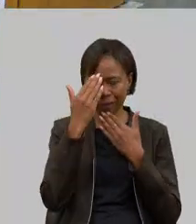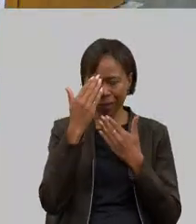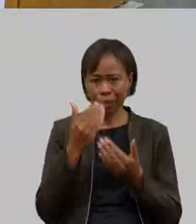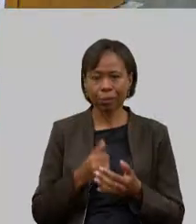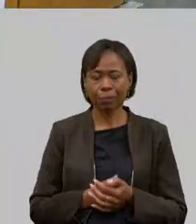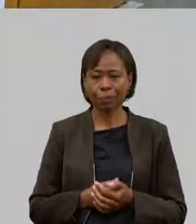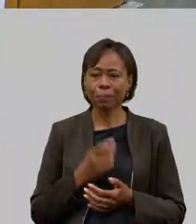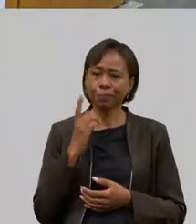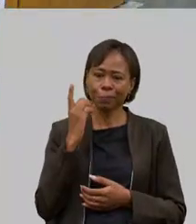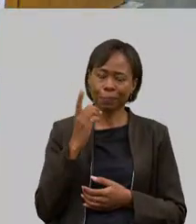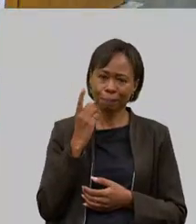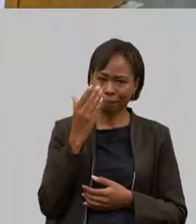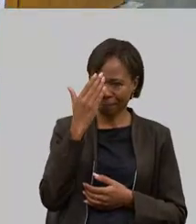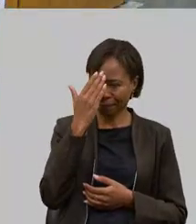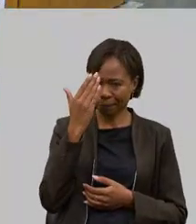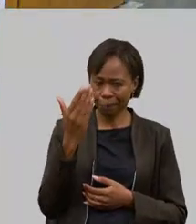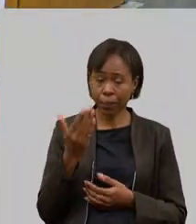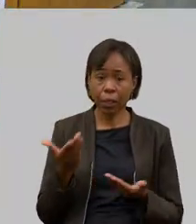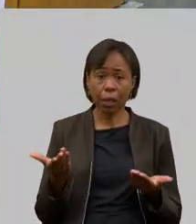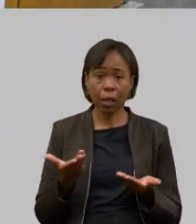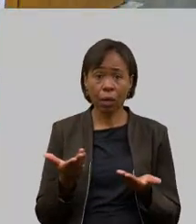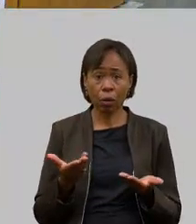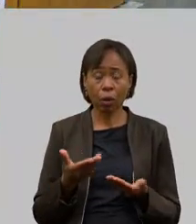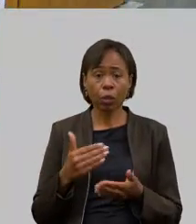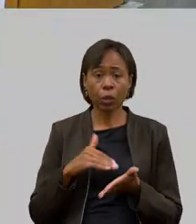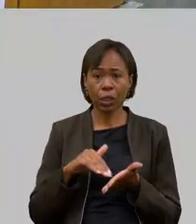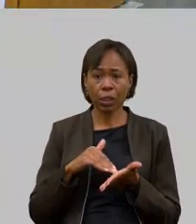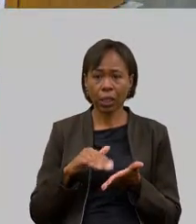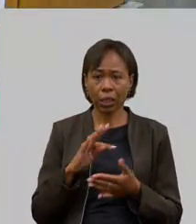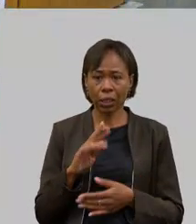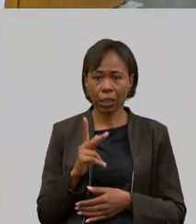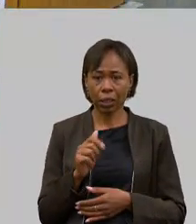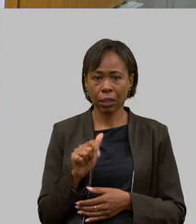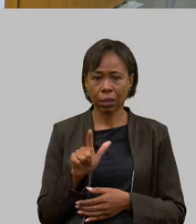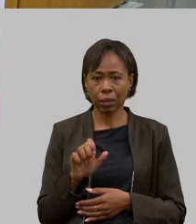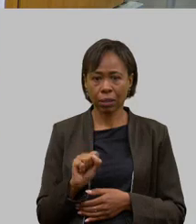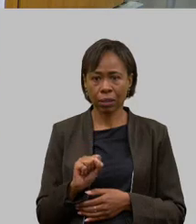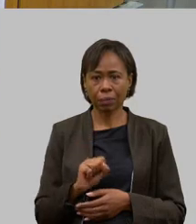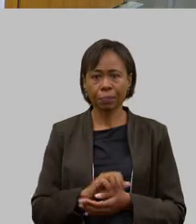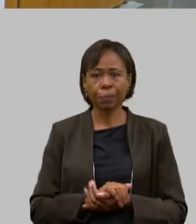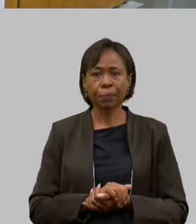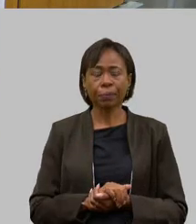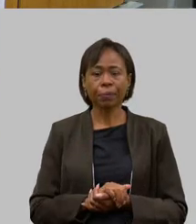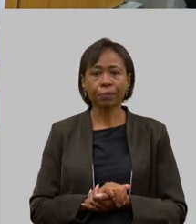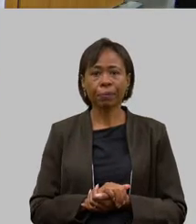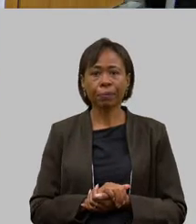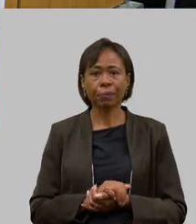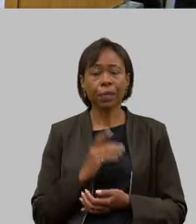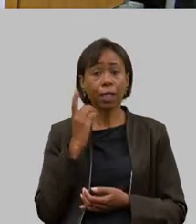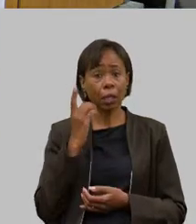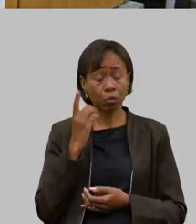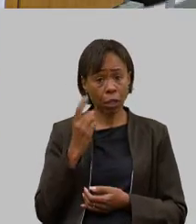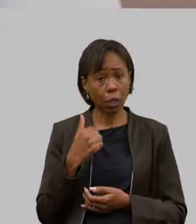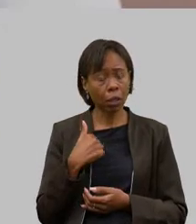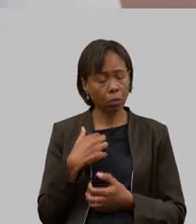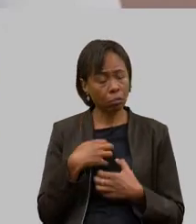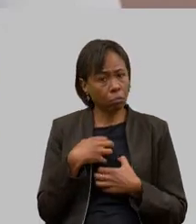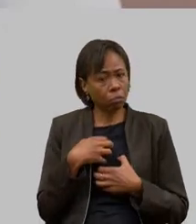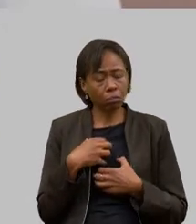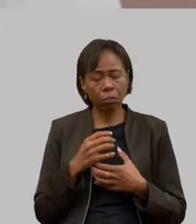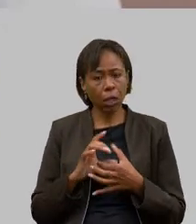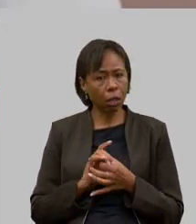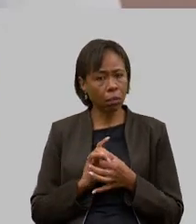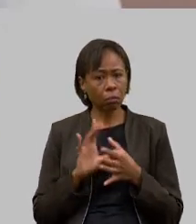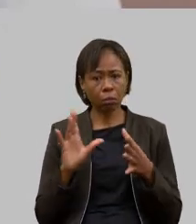deputado Zella Viola passo a palavra ao secretário Tales deputado eu fico muito à vontade para poder